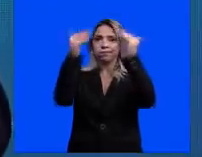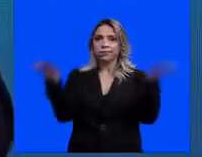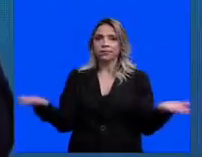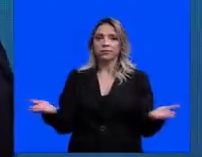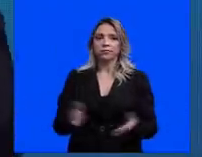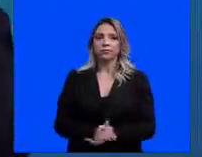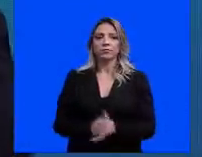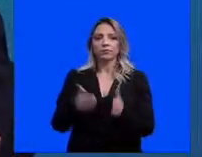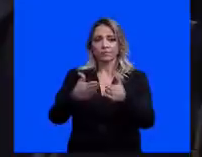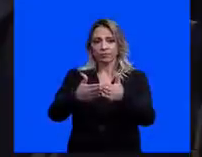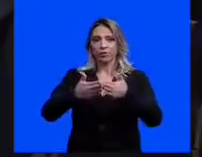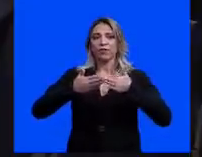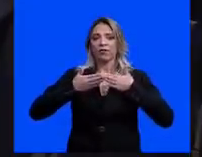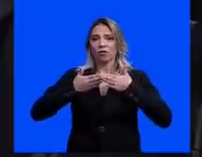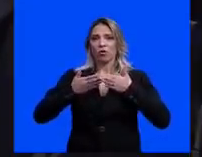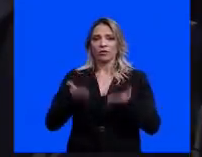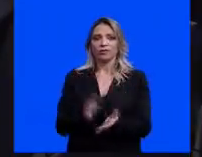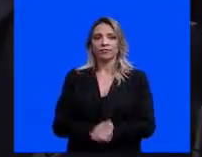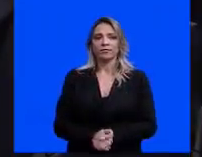Por favor, Dória,